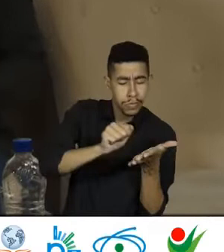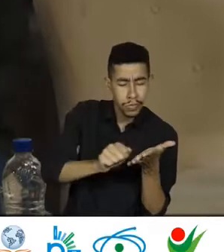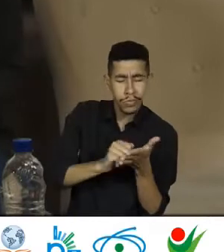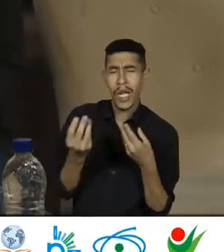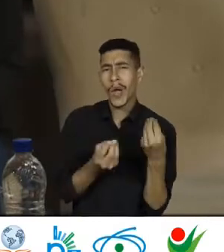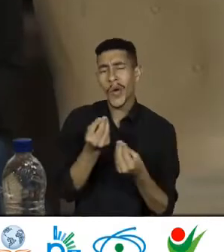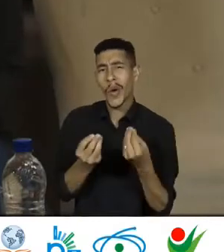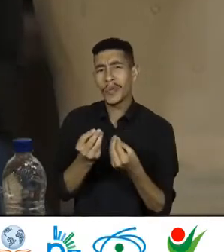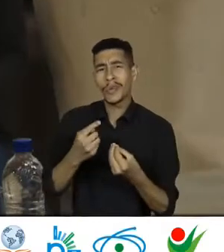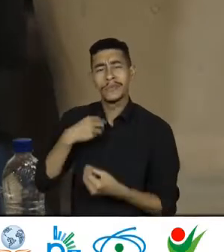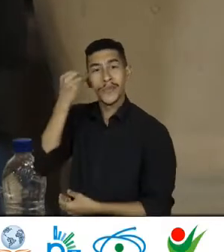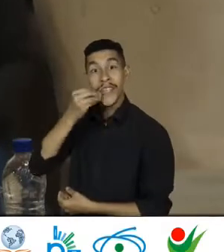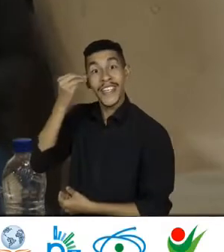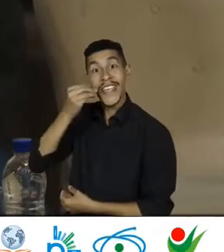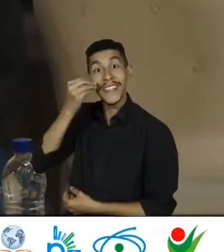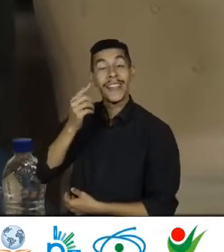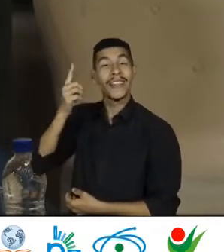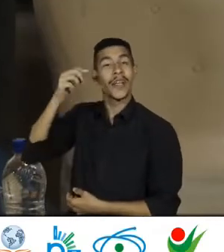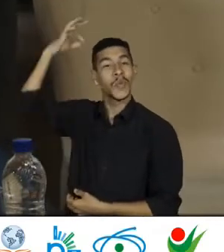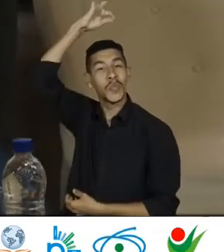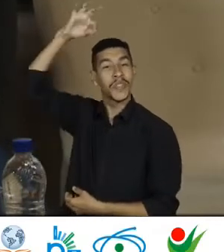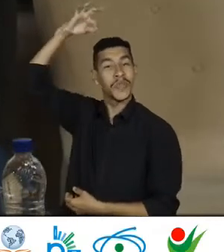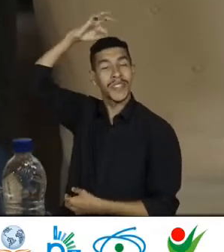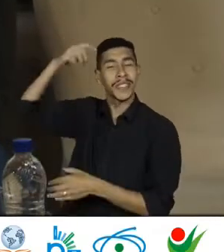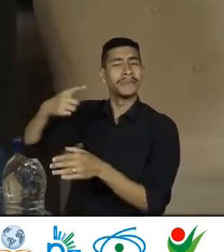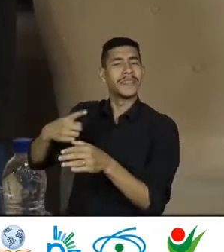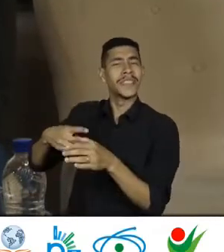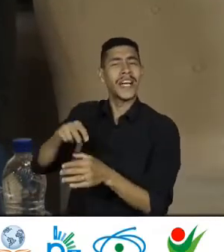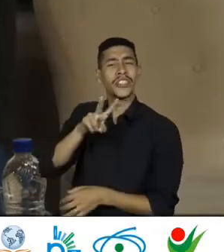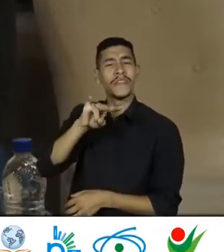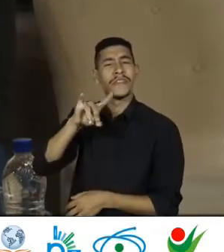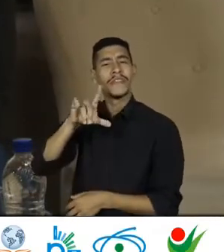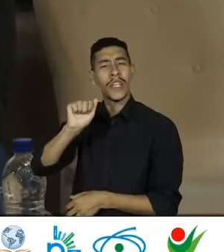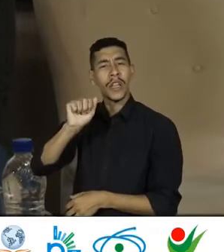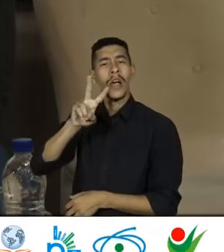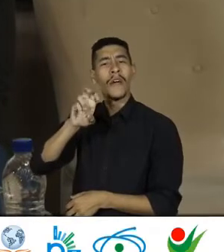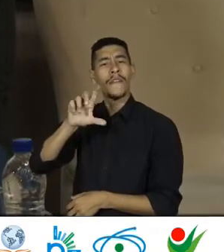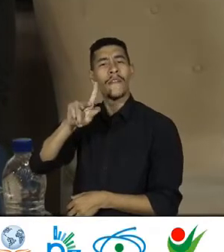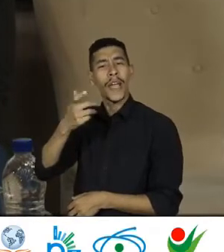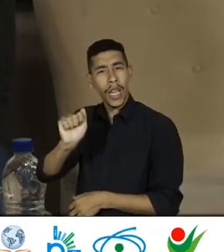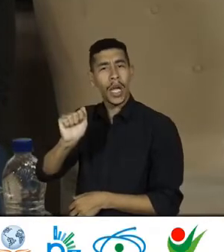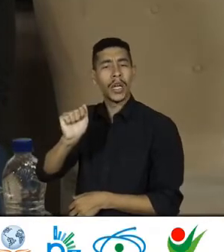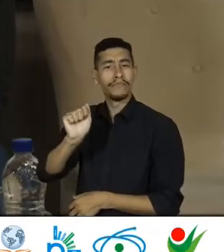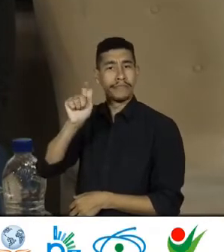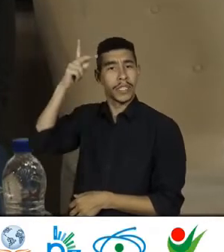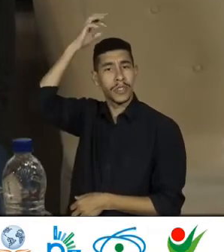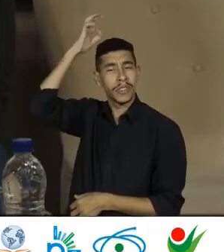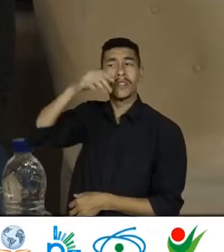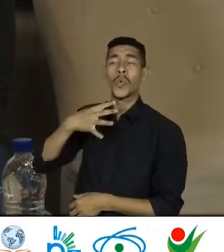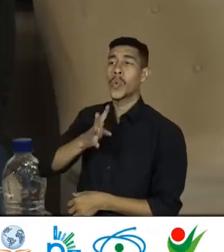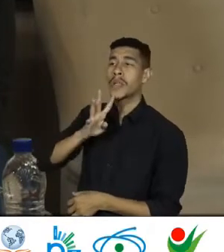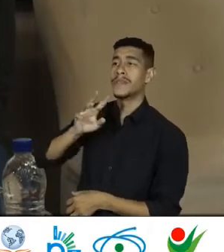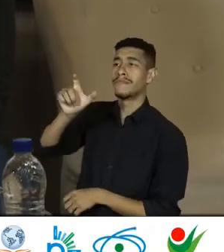rua, na cidade de Vila Velha, no Espírito Santo. Conheci muita gente muito especial, muito inteligente, muito